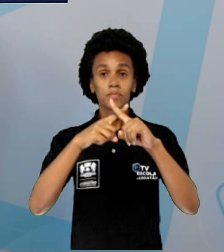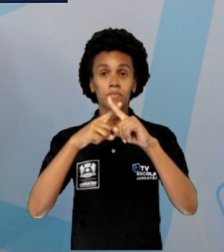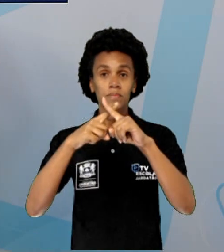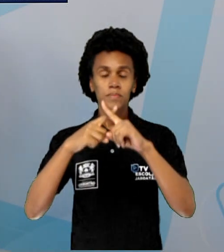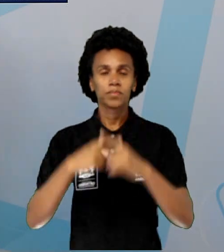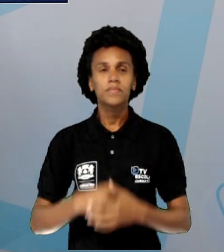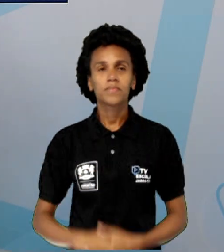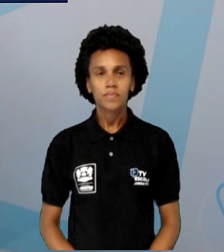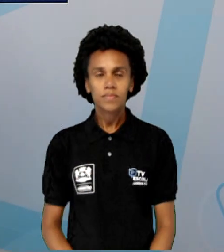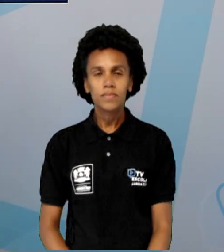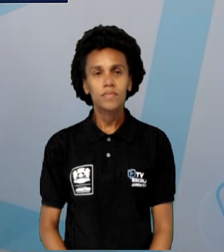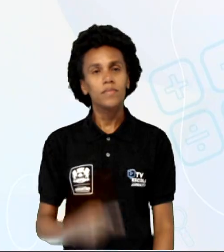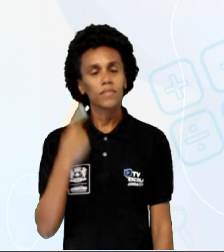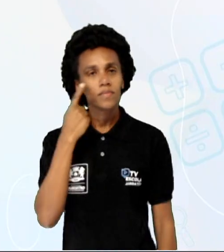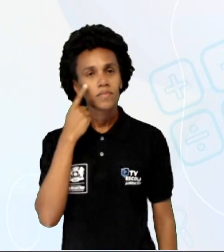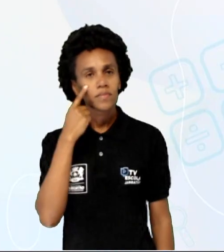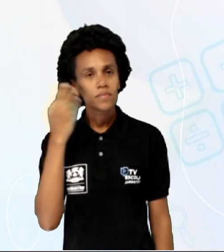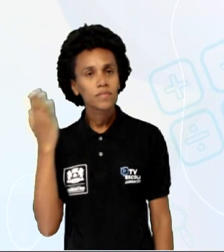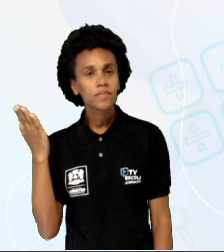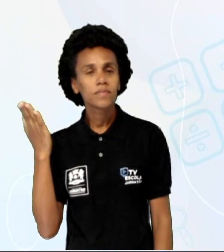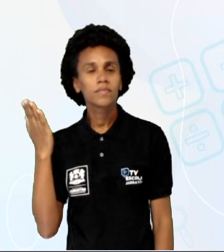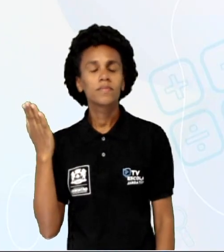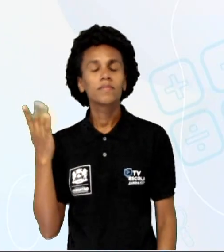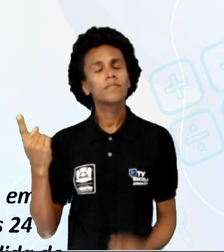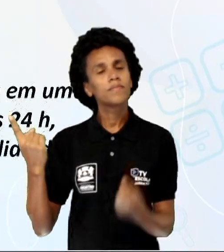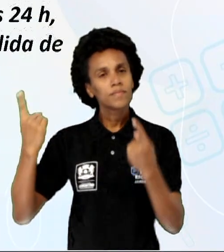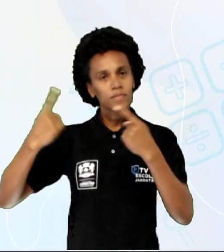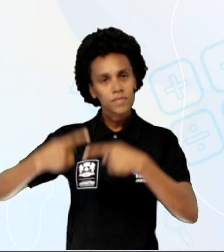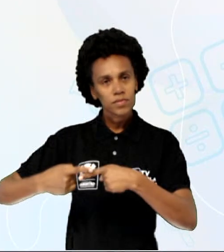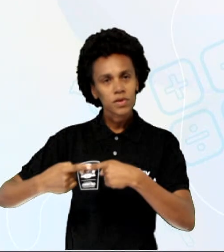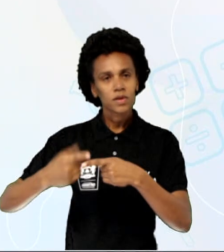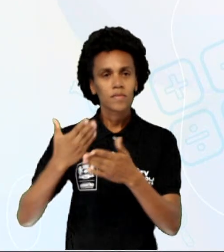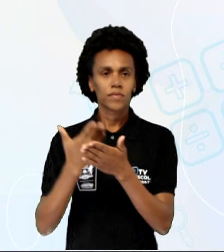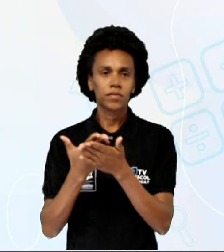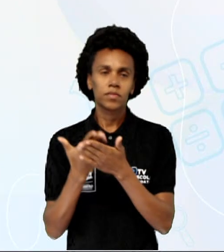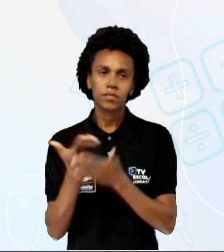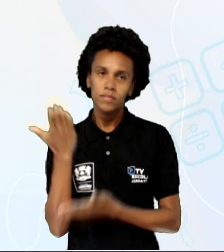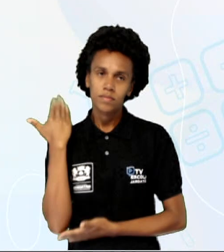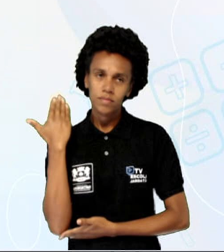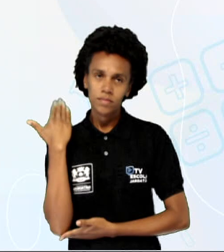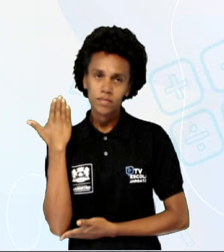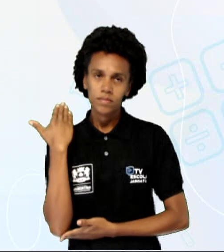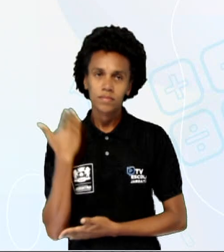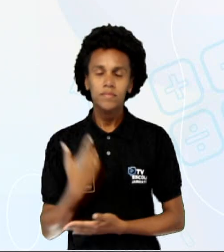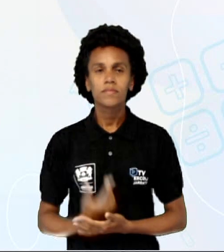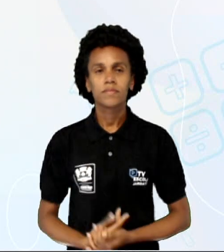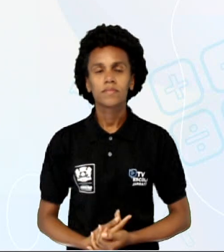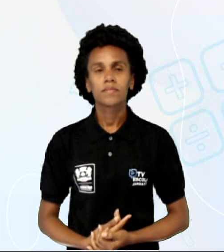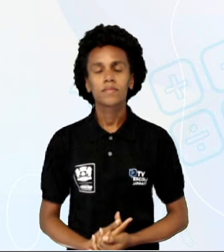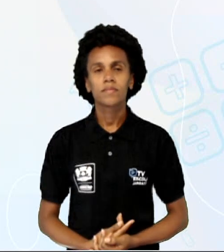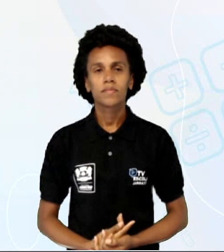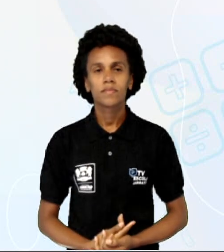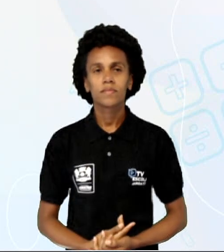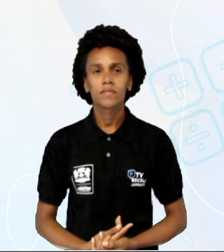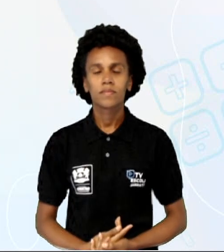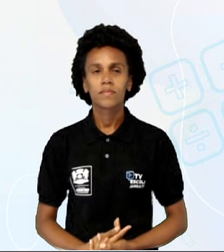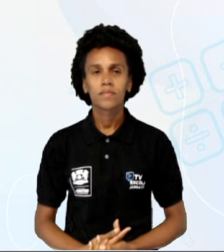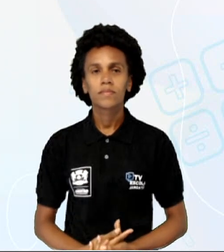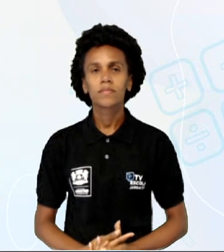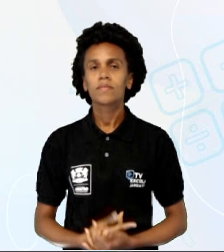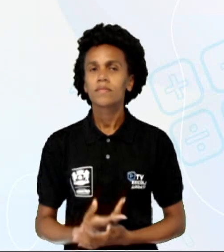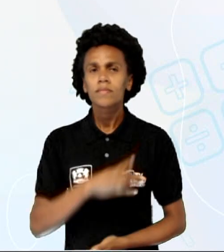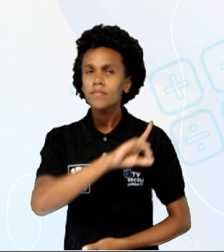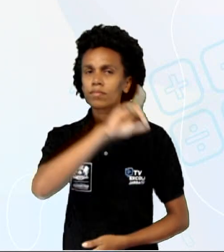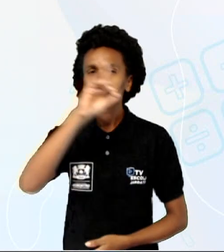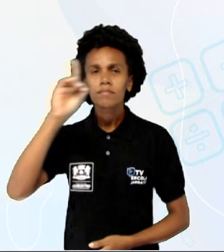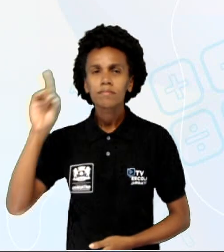Olha só, eu deixei para vocês um desafio na aula anterior e aí o desafio tinha esse enunciado, né? Em determinado dia